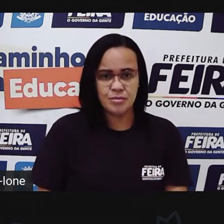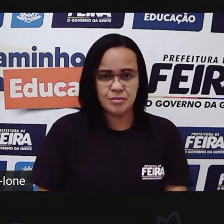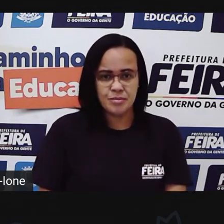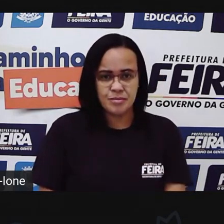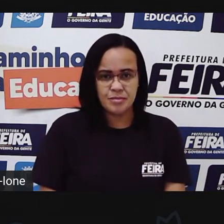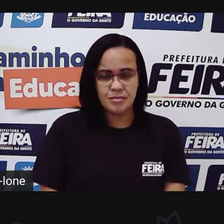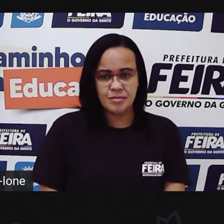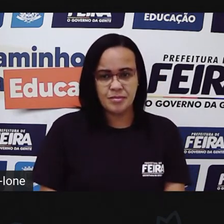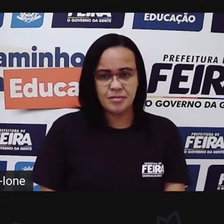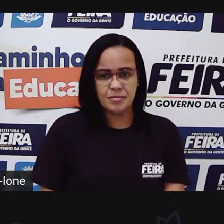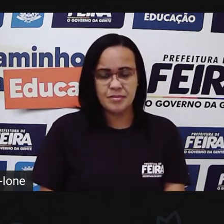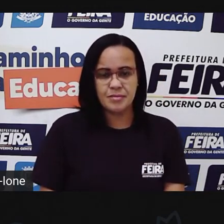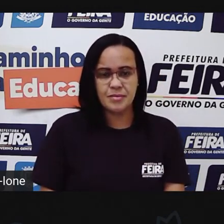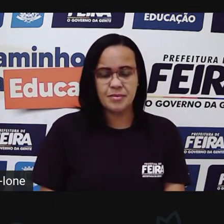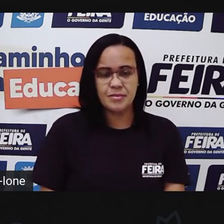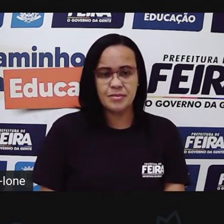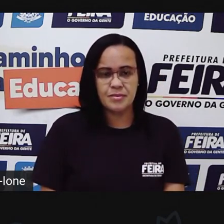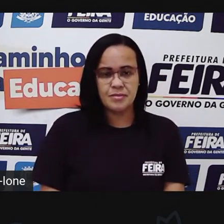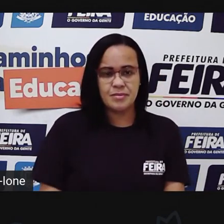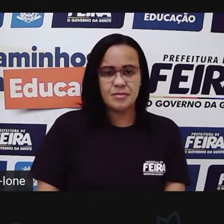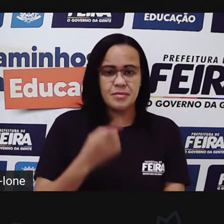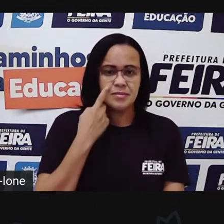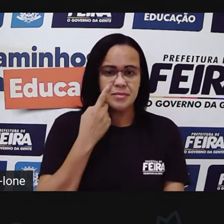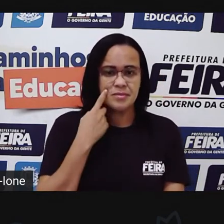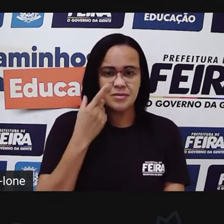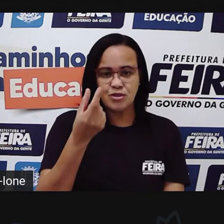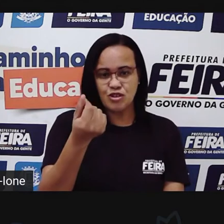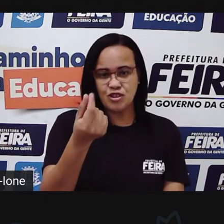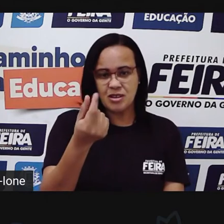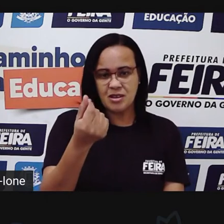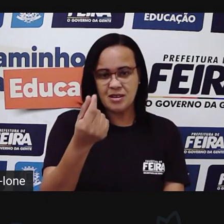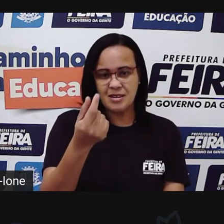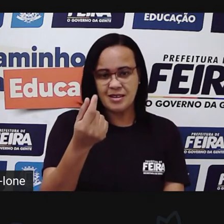Pronto. Olha o dinheirinho aí, o arrecifrão.